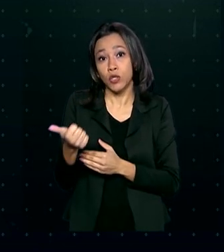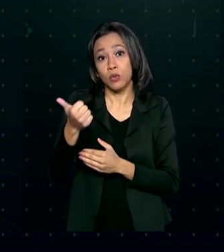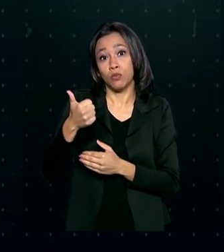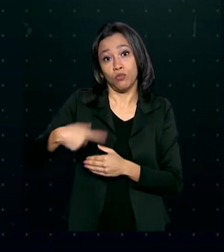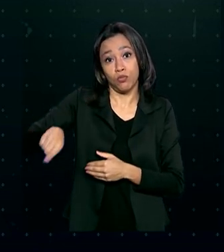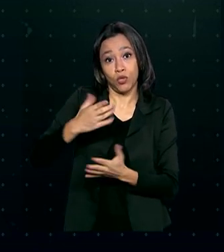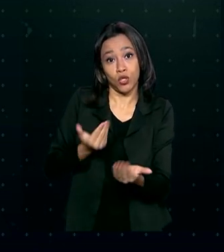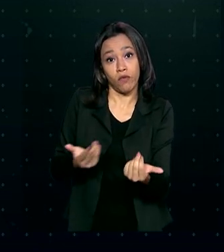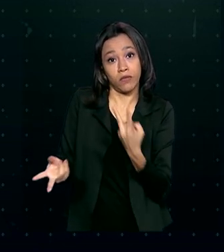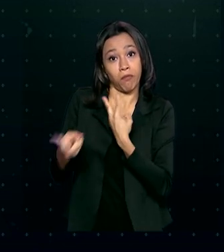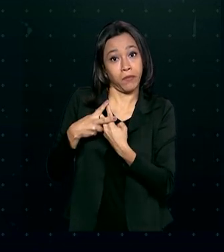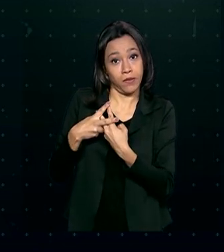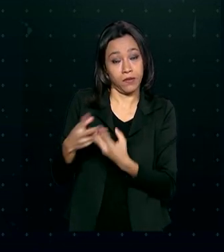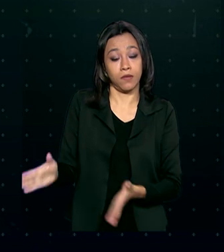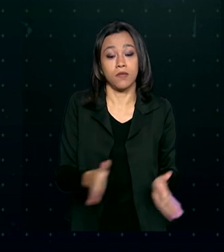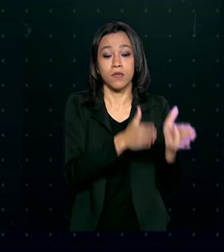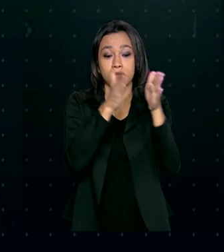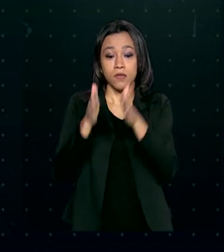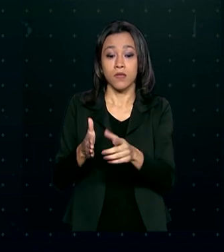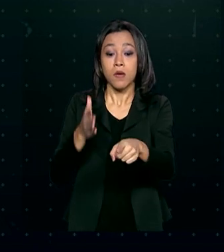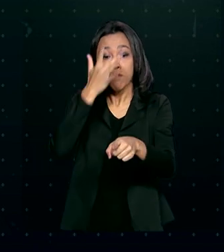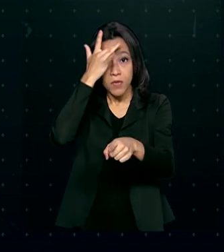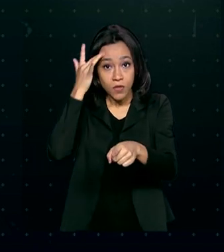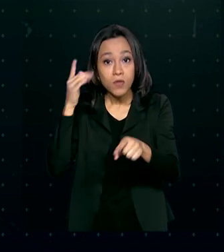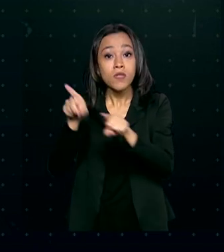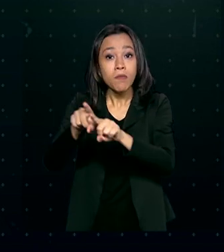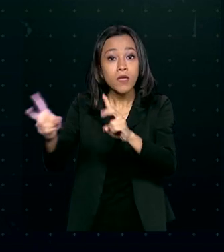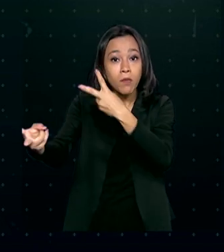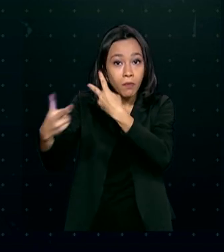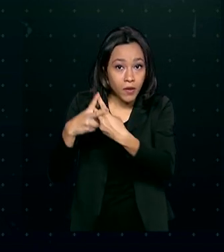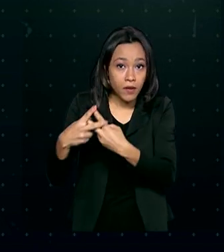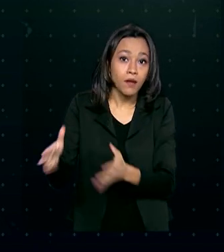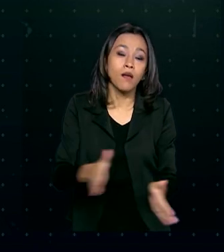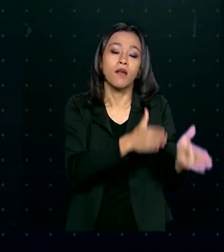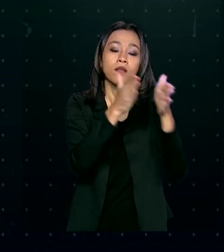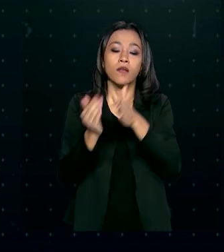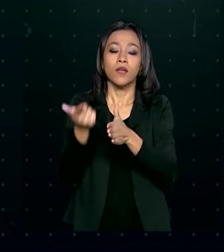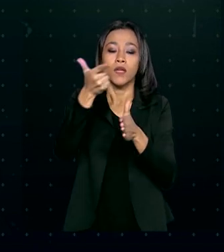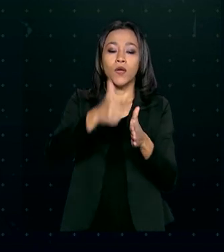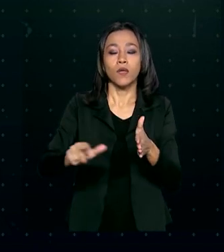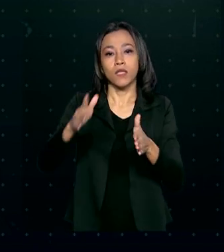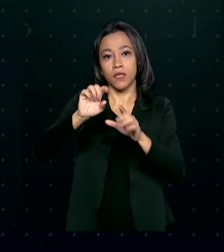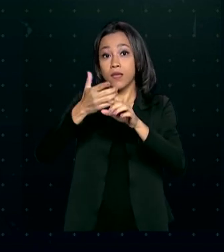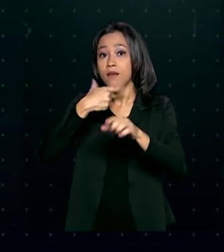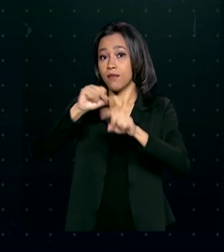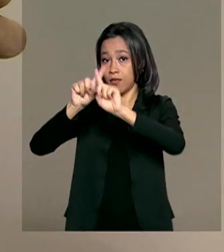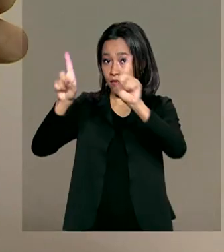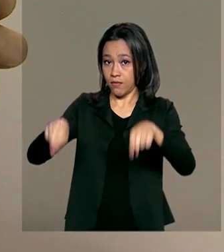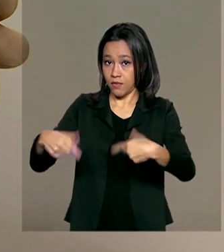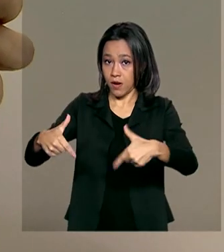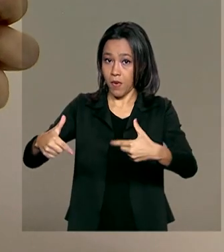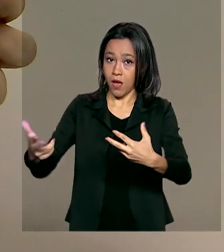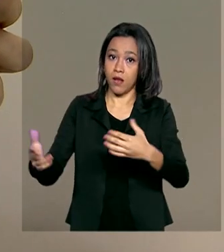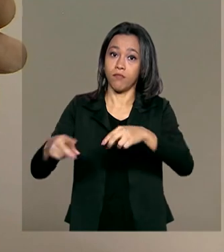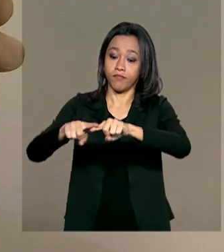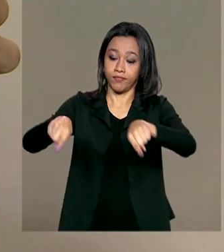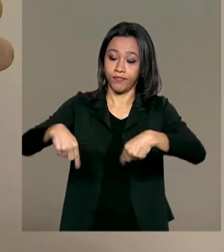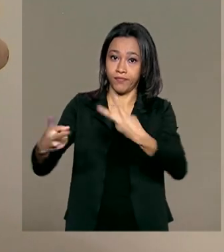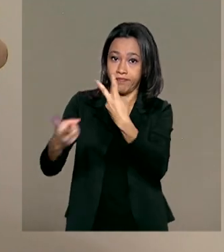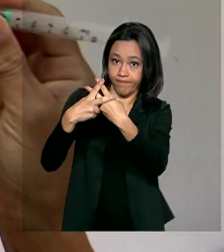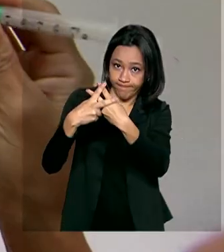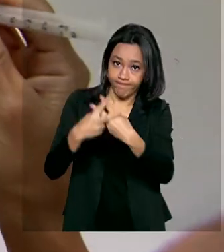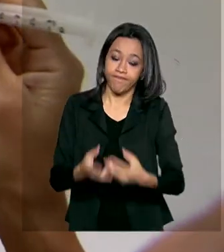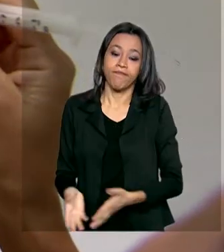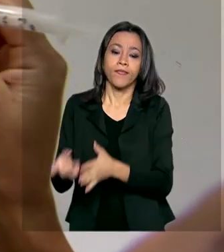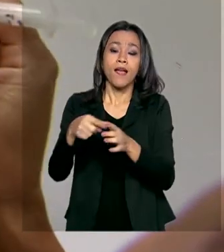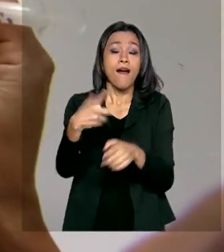socioeducativas, população privada de liberdade e funcionários do sistema prisional. Importante lembrar que